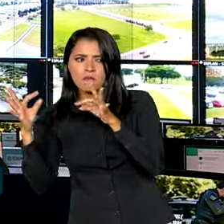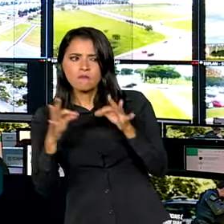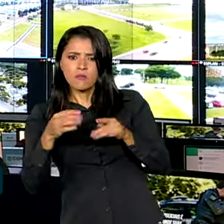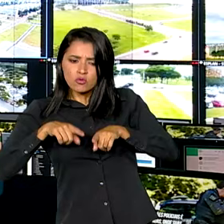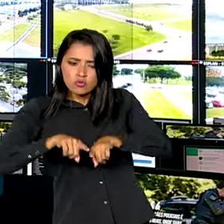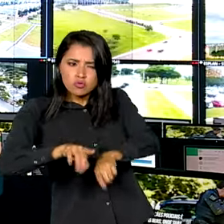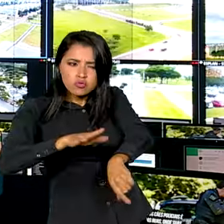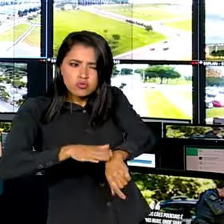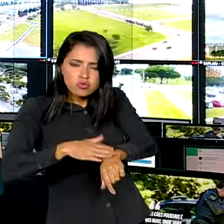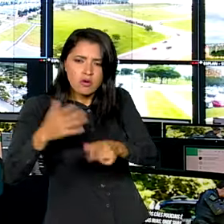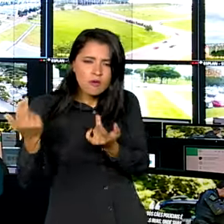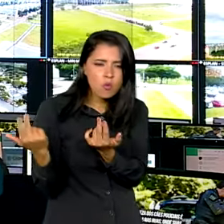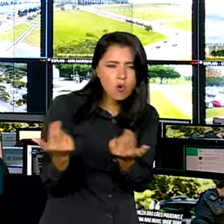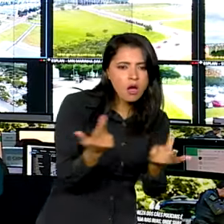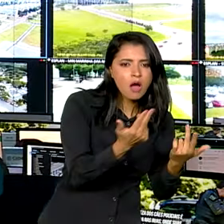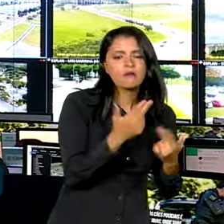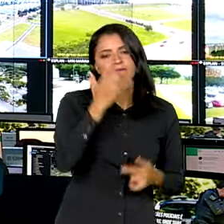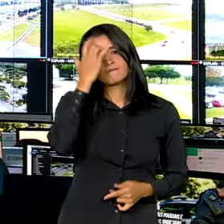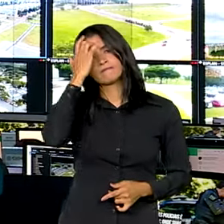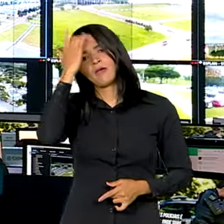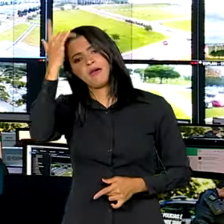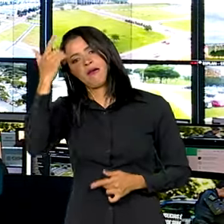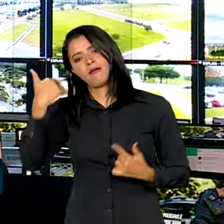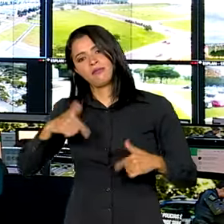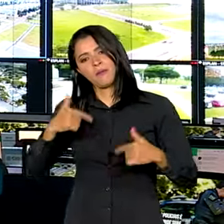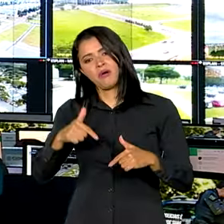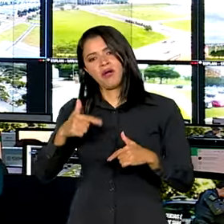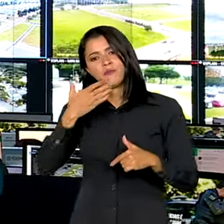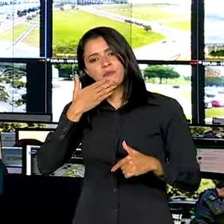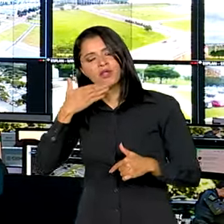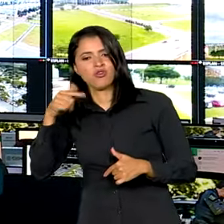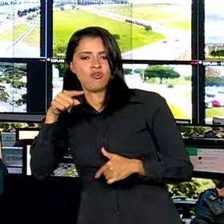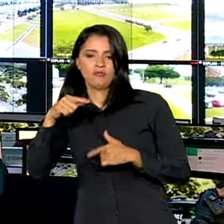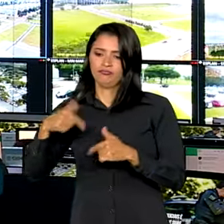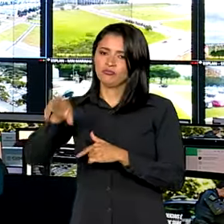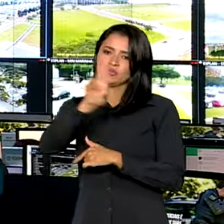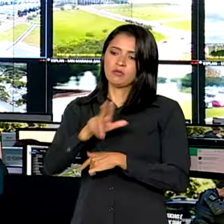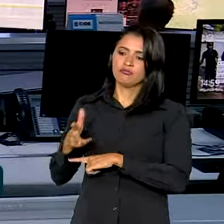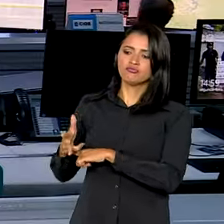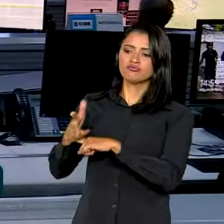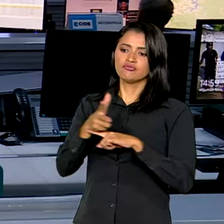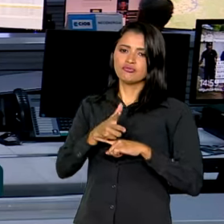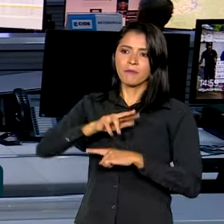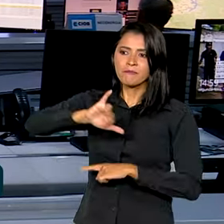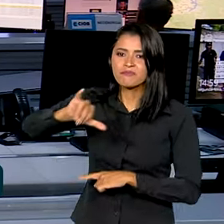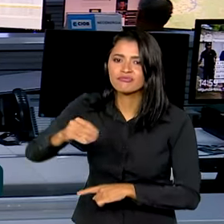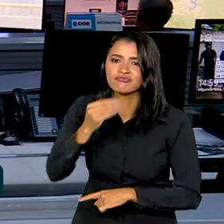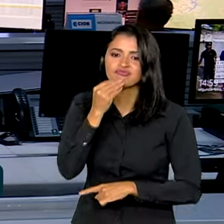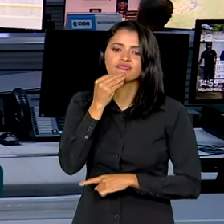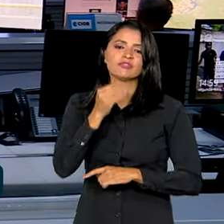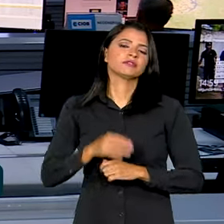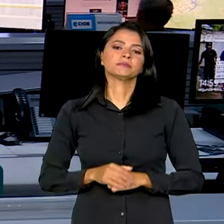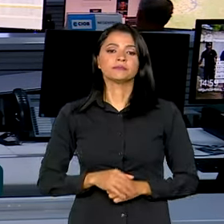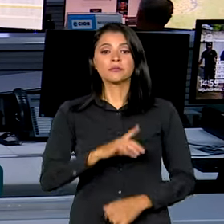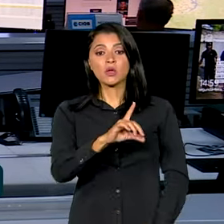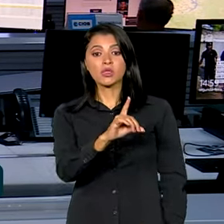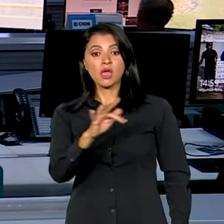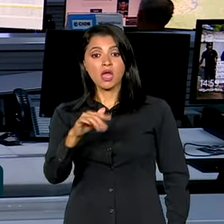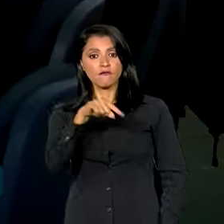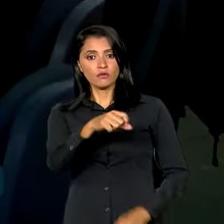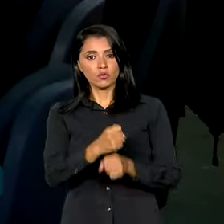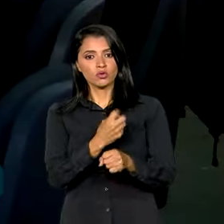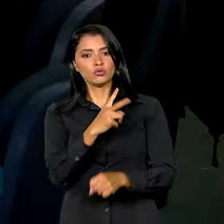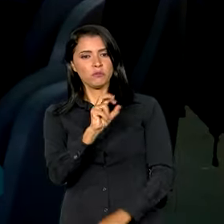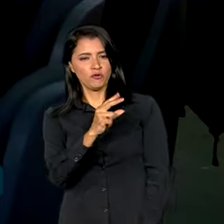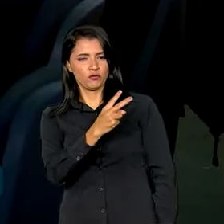mesmo tempo. E isso facilita o trabalho e a utilização do nosso video monitoramento. O Distrito Federal registrou em 2023